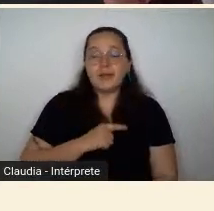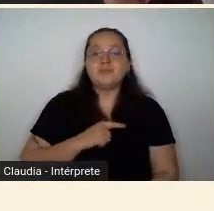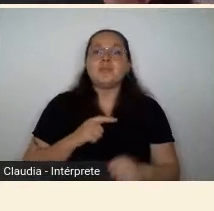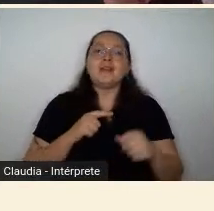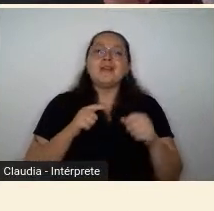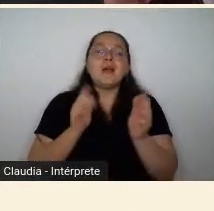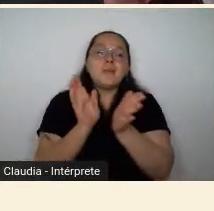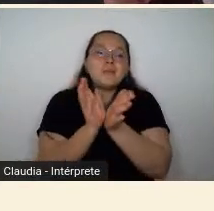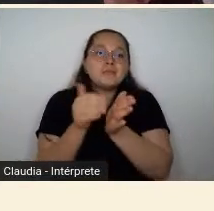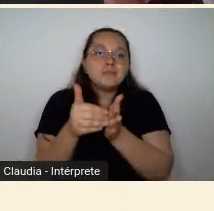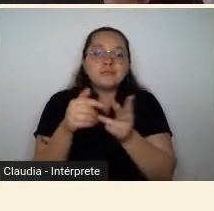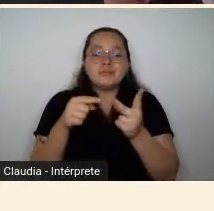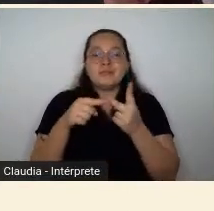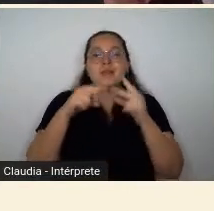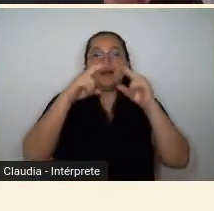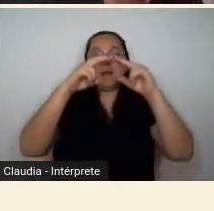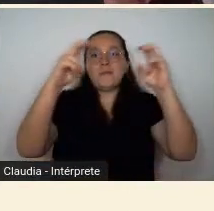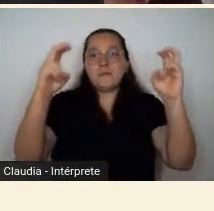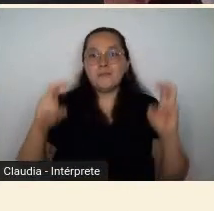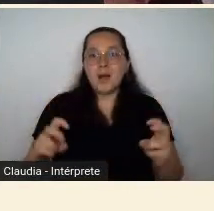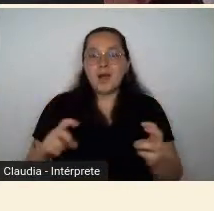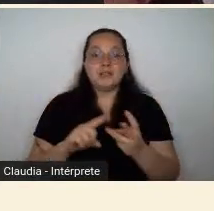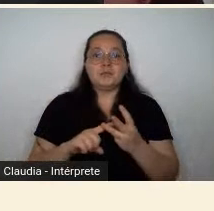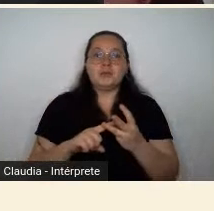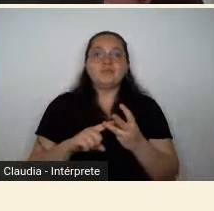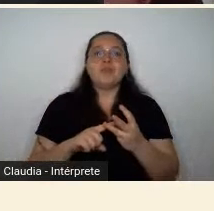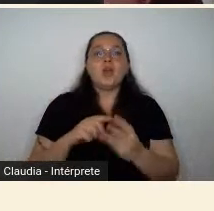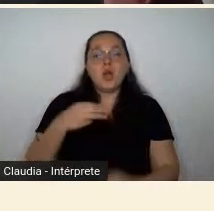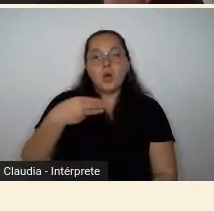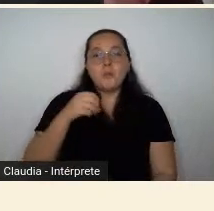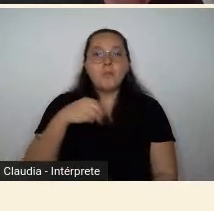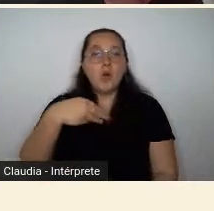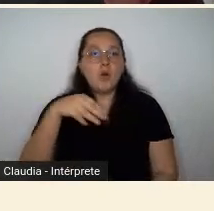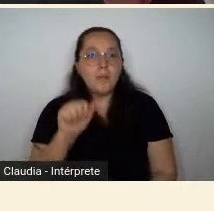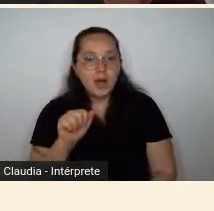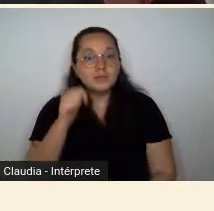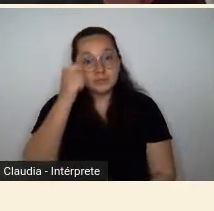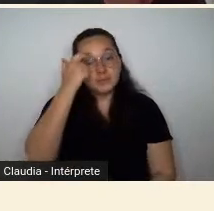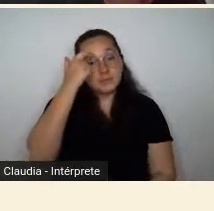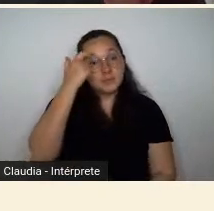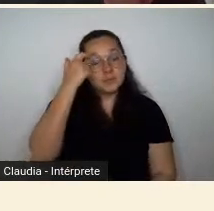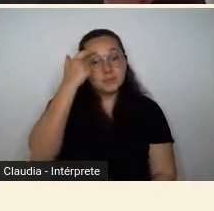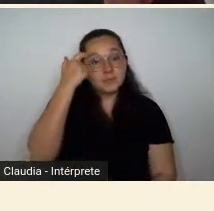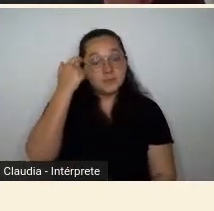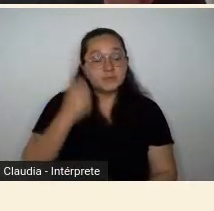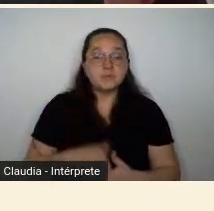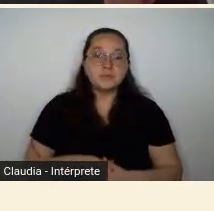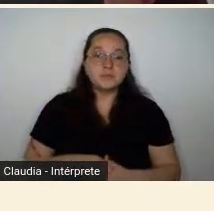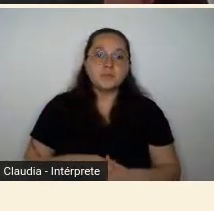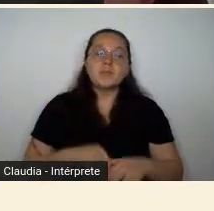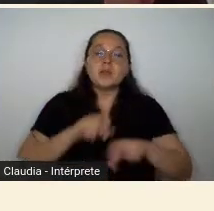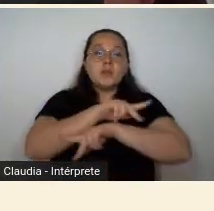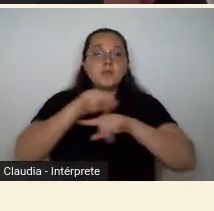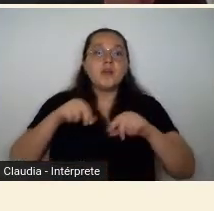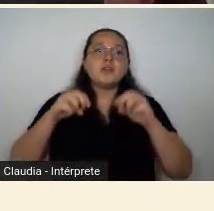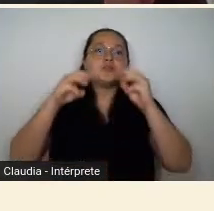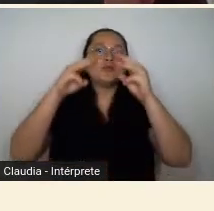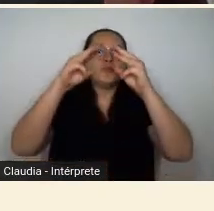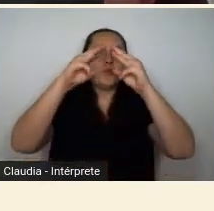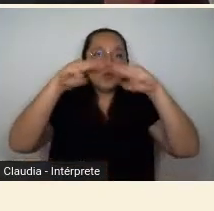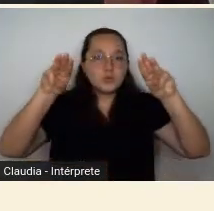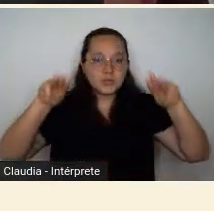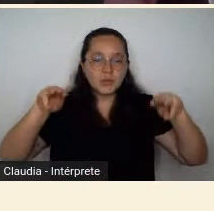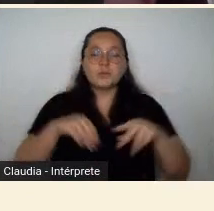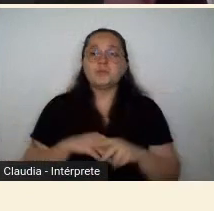visibilidade junto a um público ampliado, o grande público, não dos especialistas. Se a gente trabalhar desse jeito, vamos ver o que acontece com